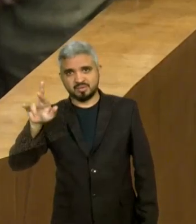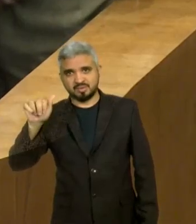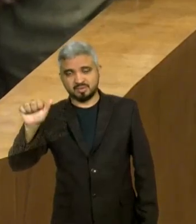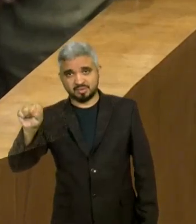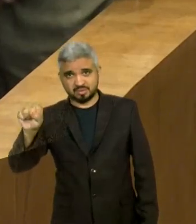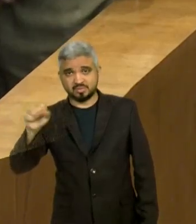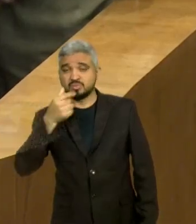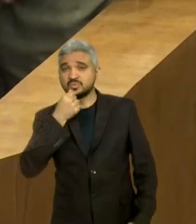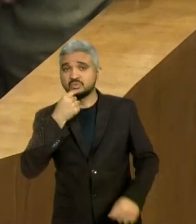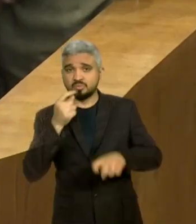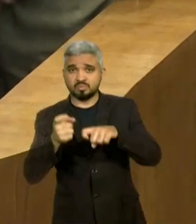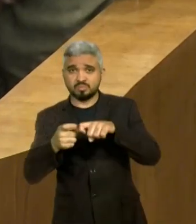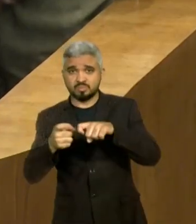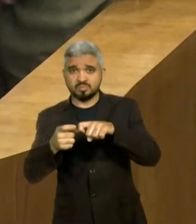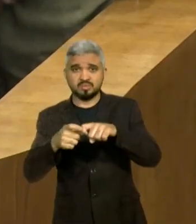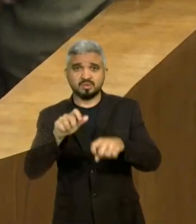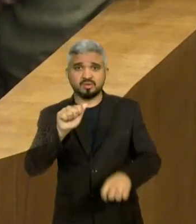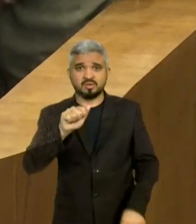Adilton.